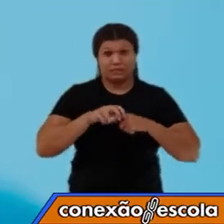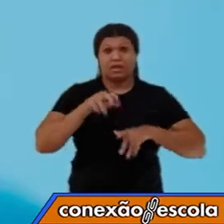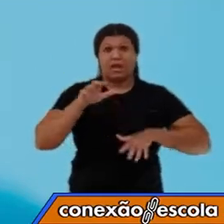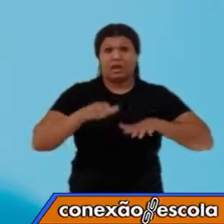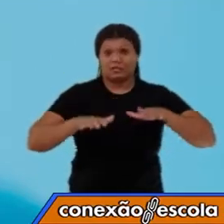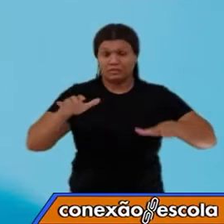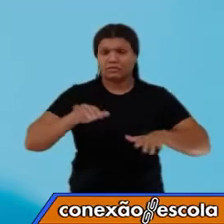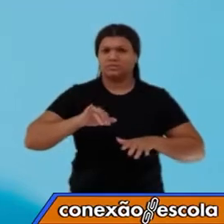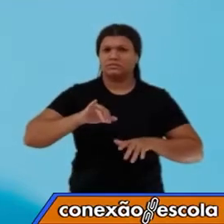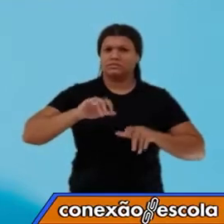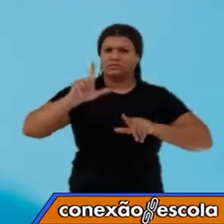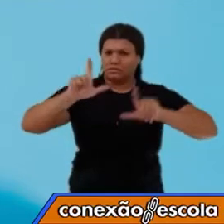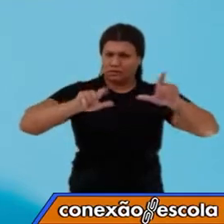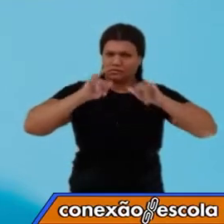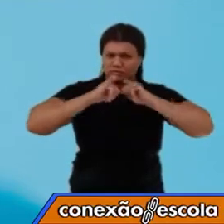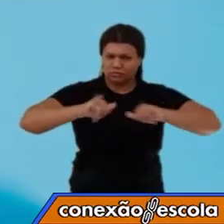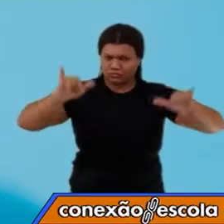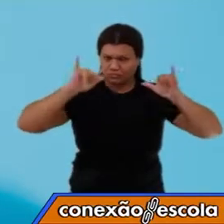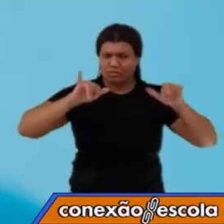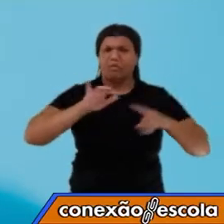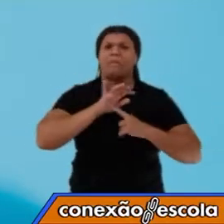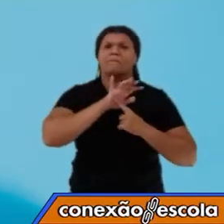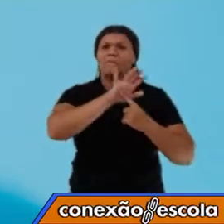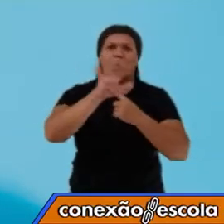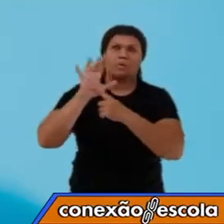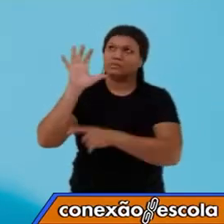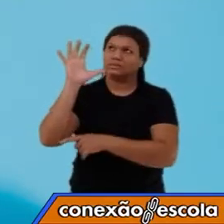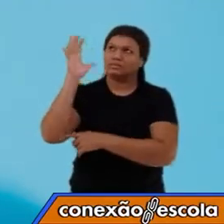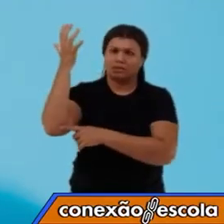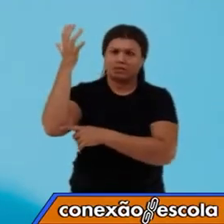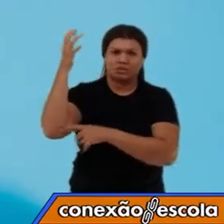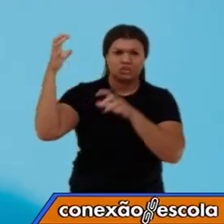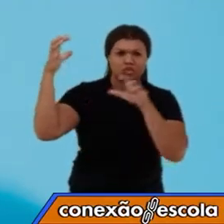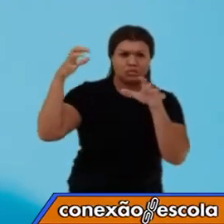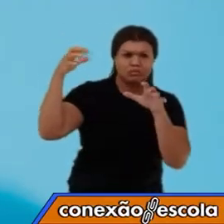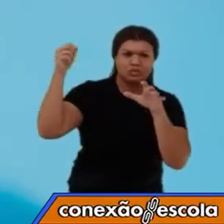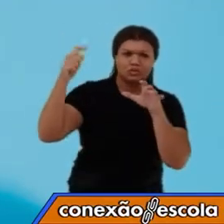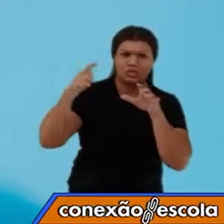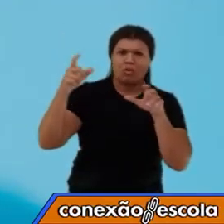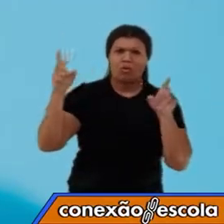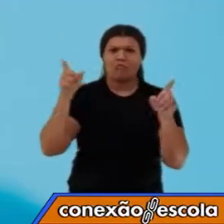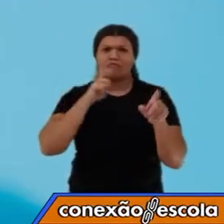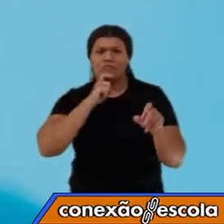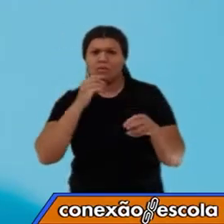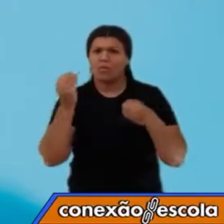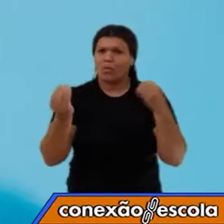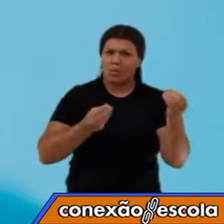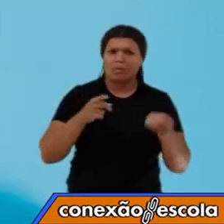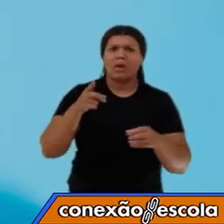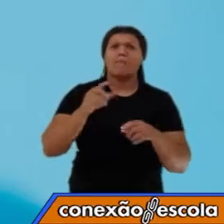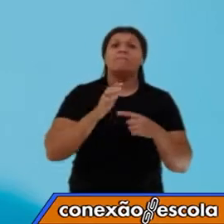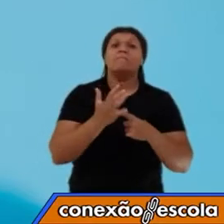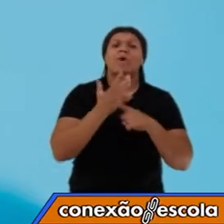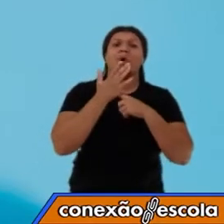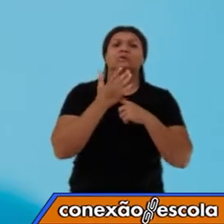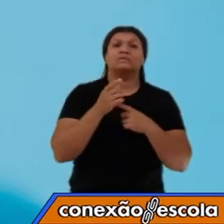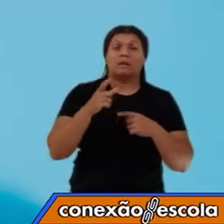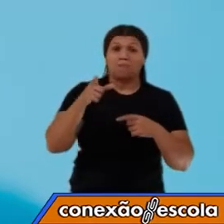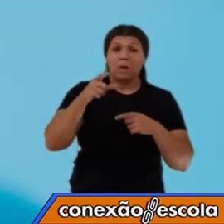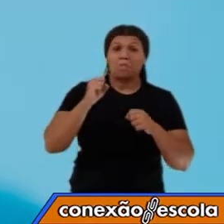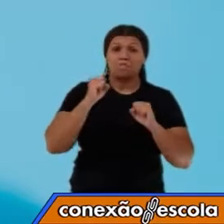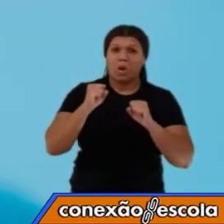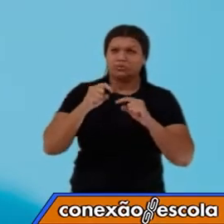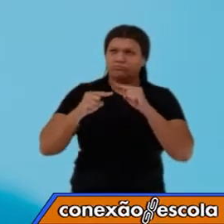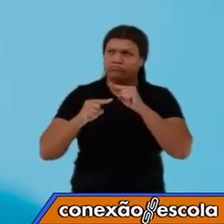telejornal mostra lá a previsão do tempo, ele vai dizer em temperaturas máximas, mínimas e a